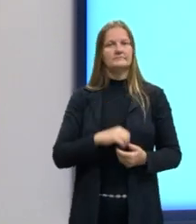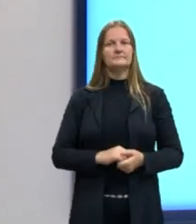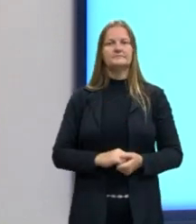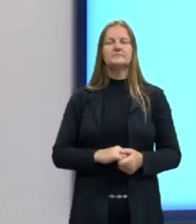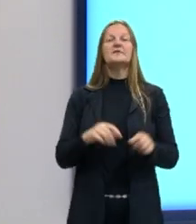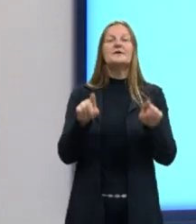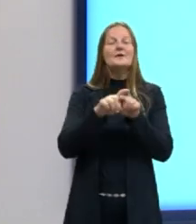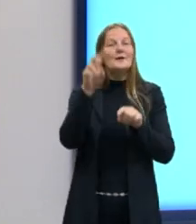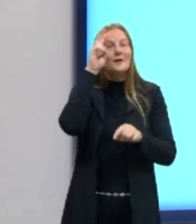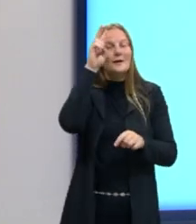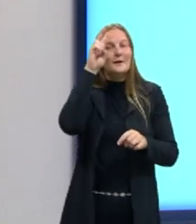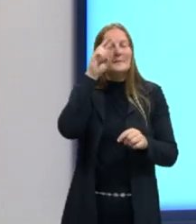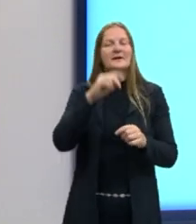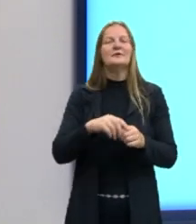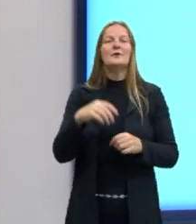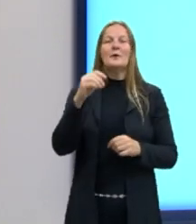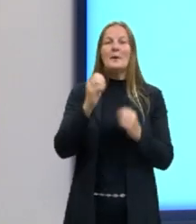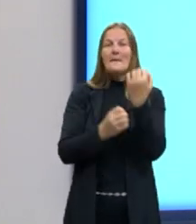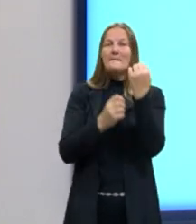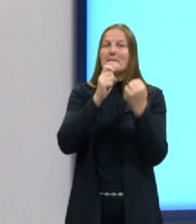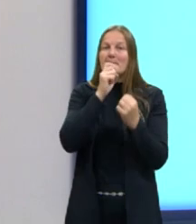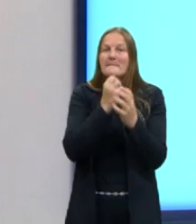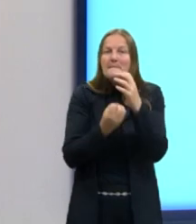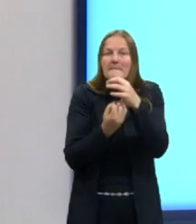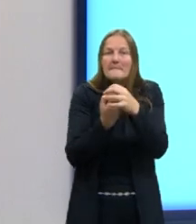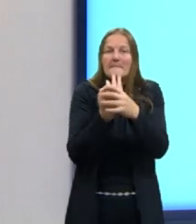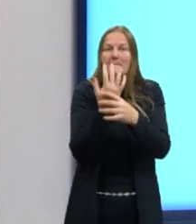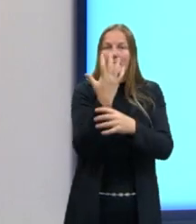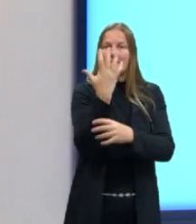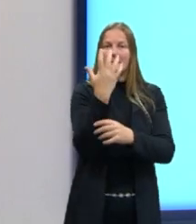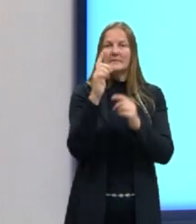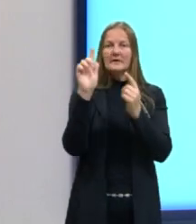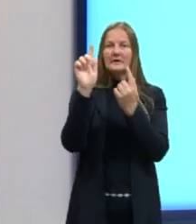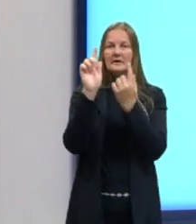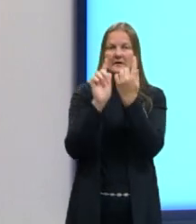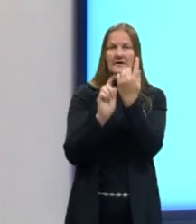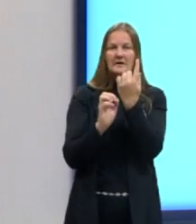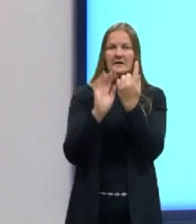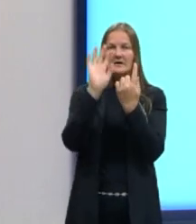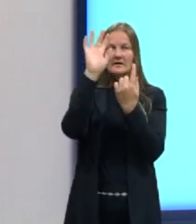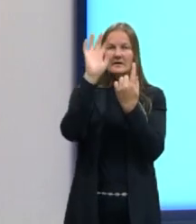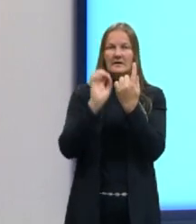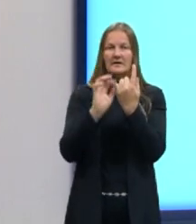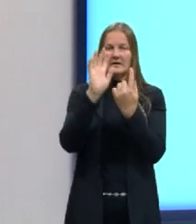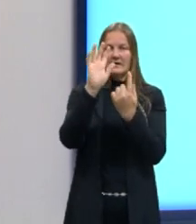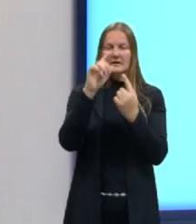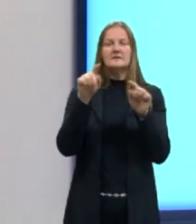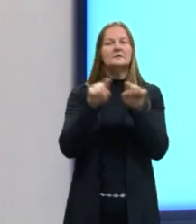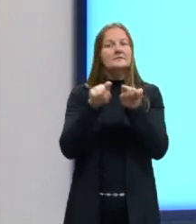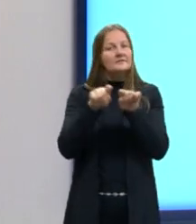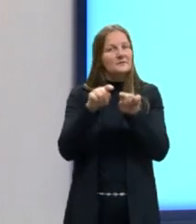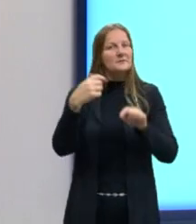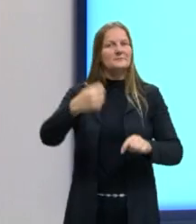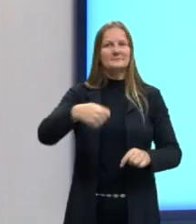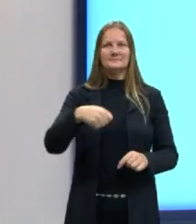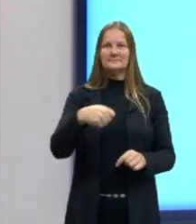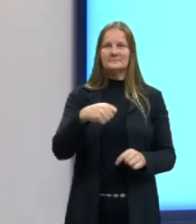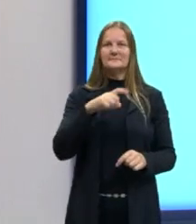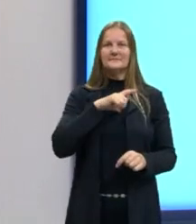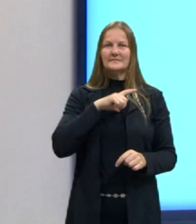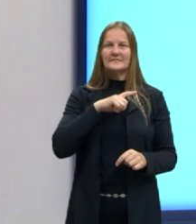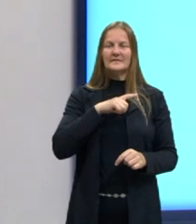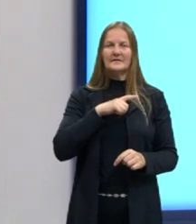Lembrando que a planta precisa, além desses gases do oxigênio e do gás carbônico, ela precisa muito também